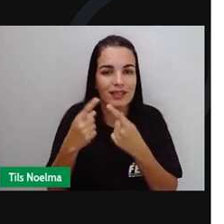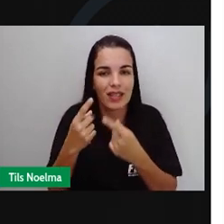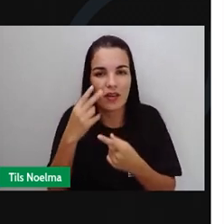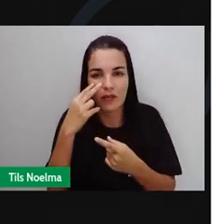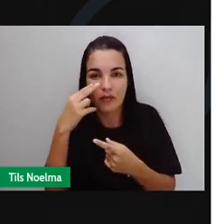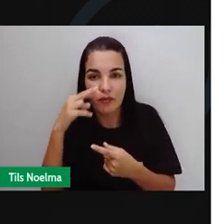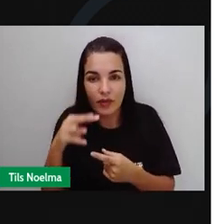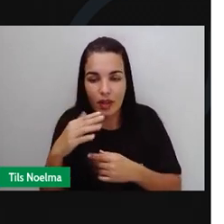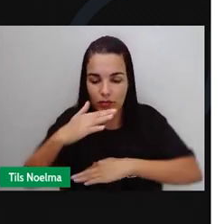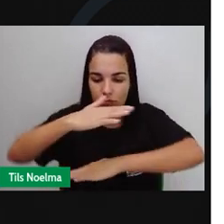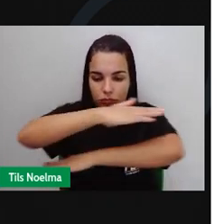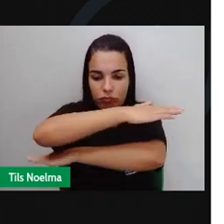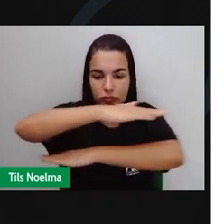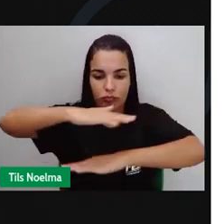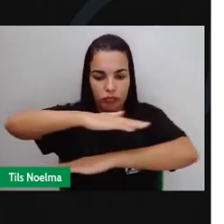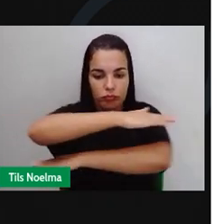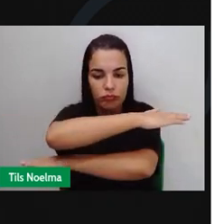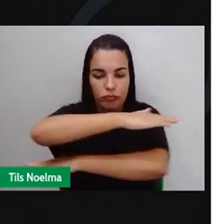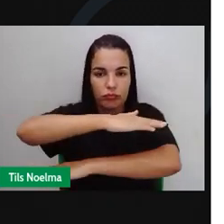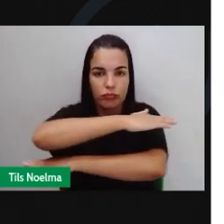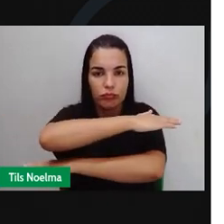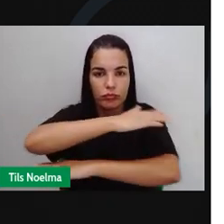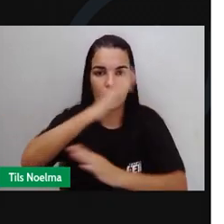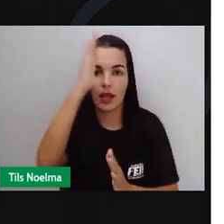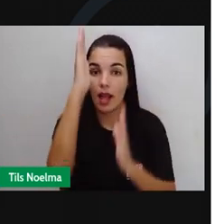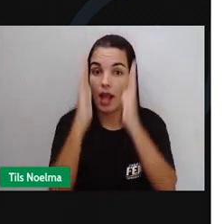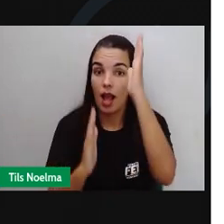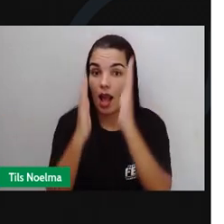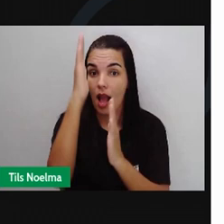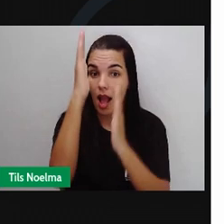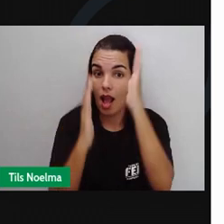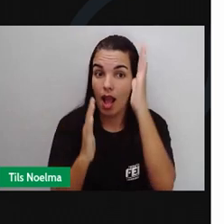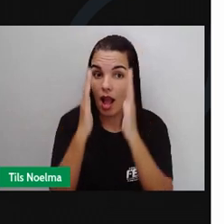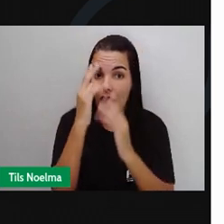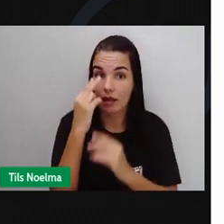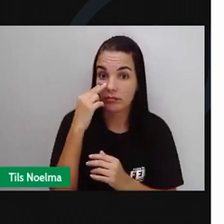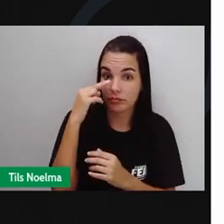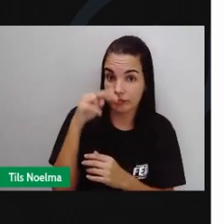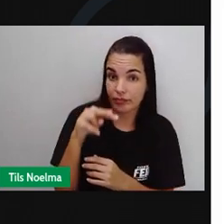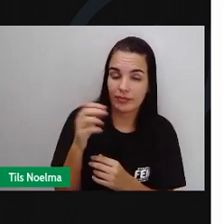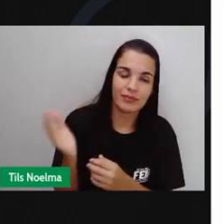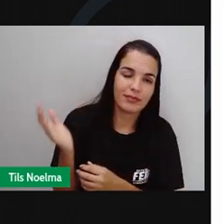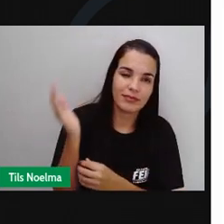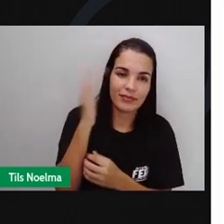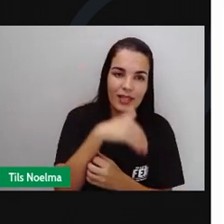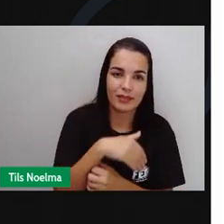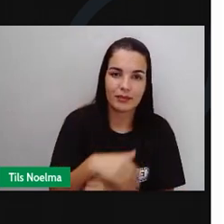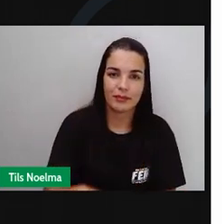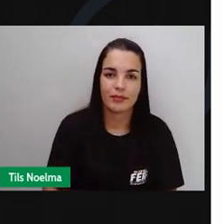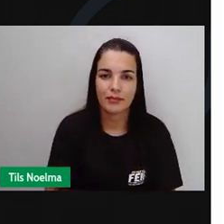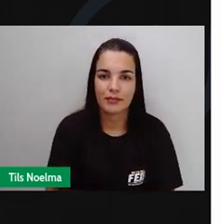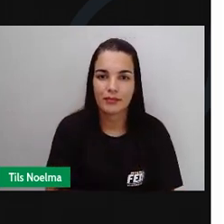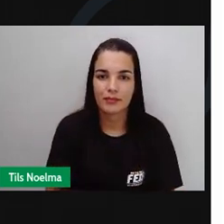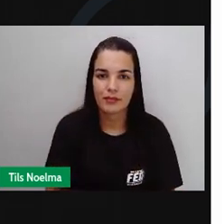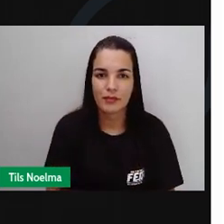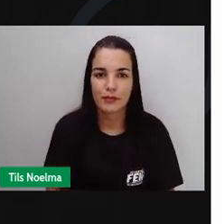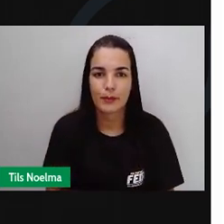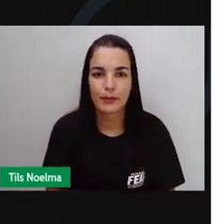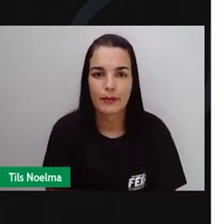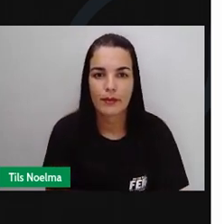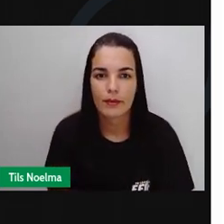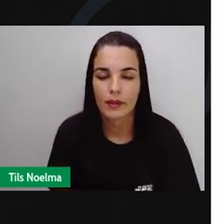quais ruas são paralelas e perpendiculares no caminho em que realizamos. Olha, a rua